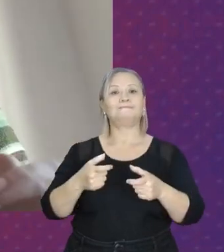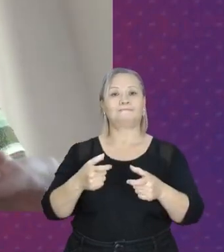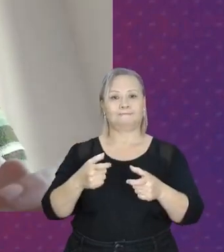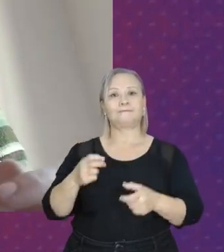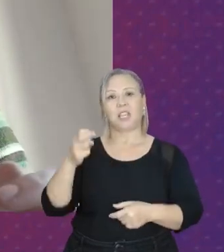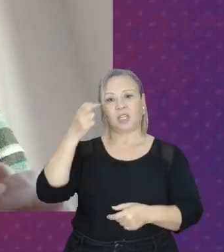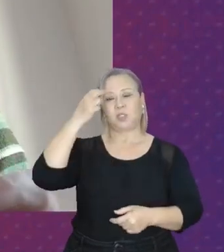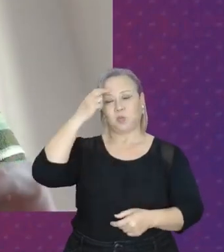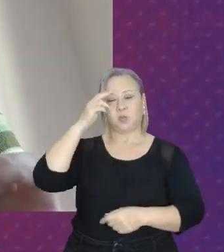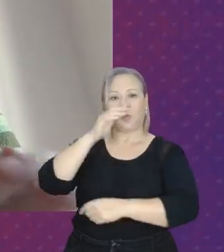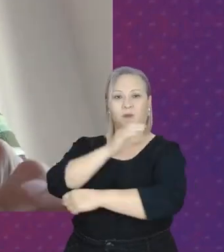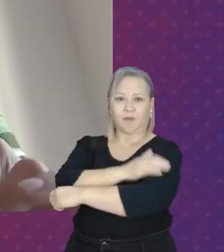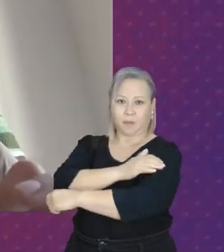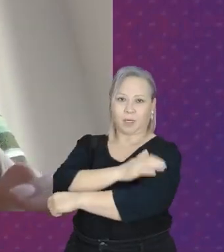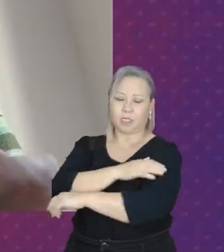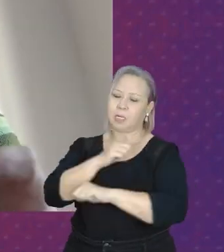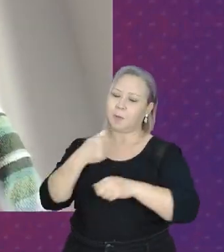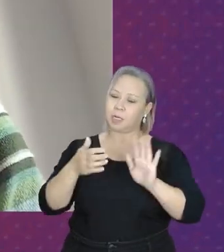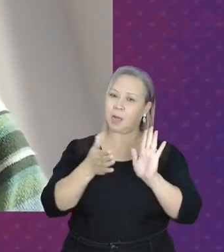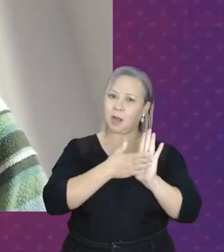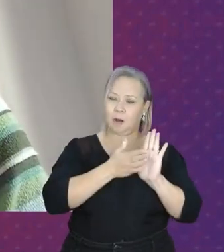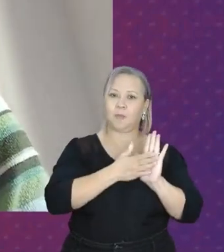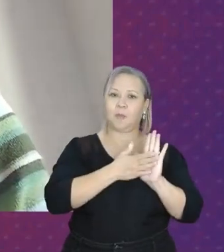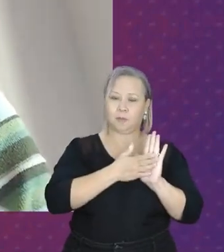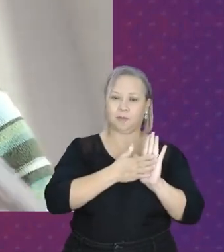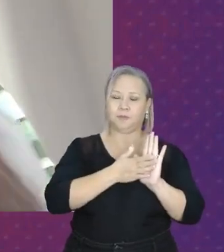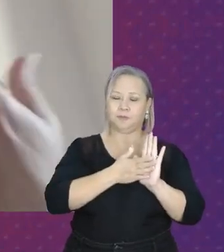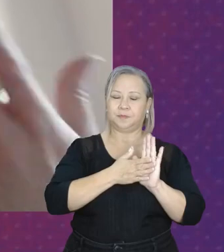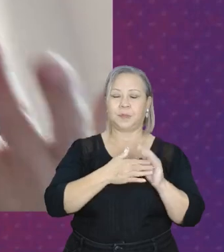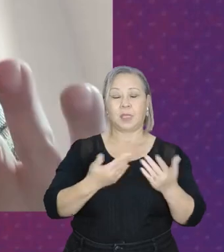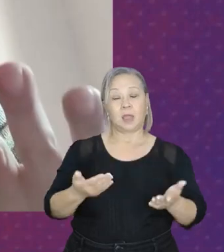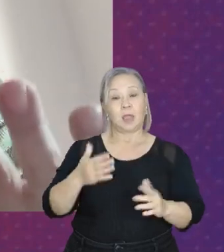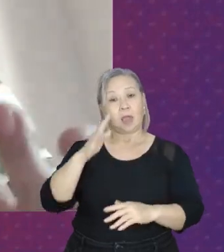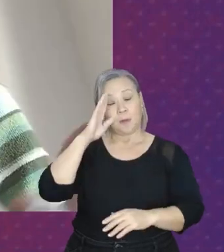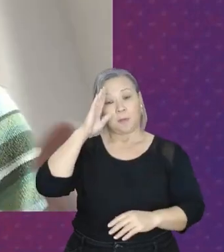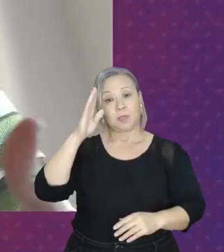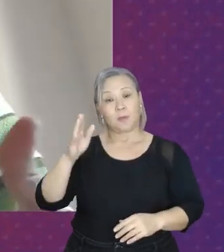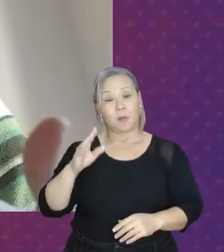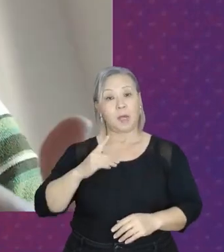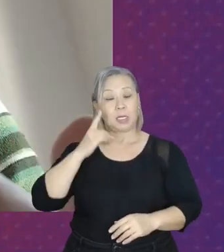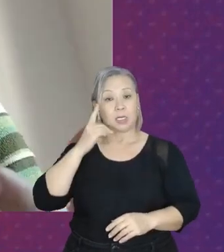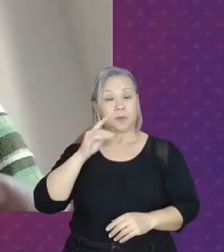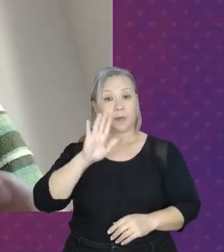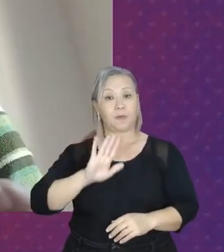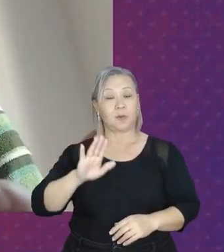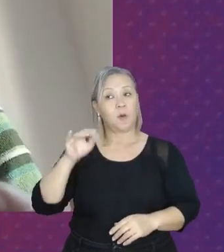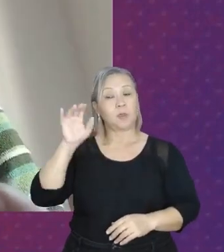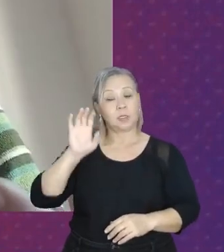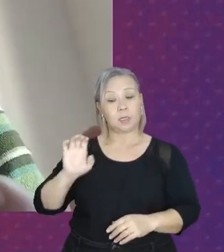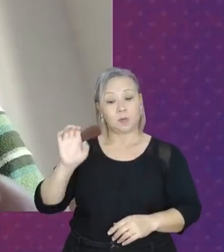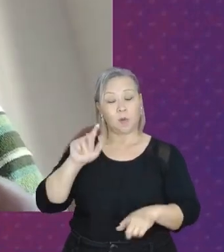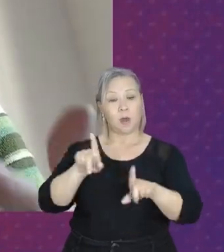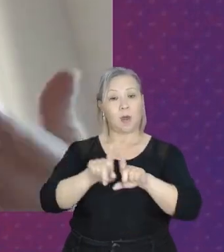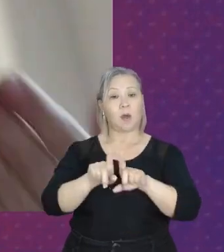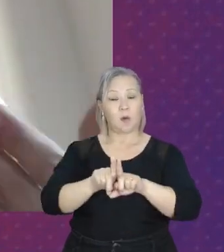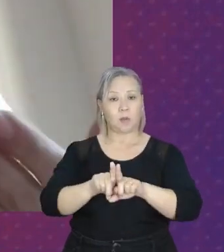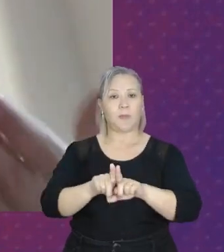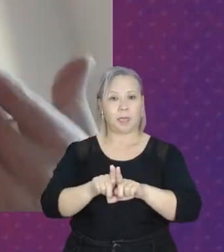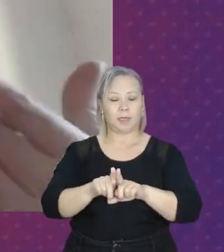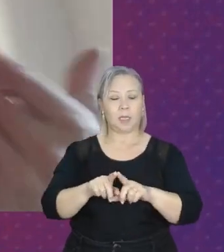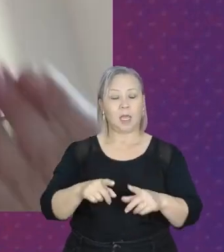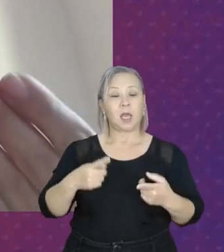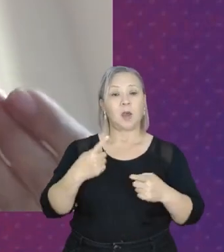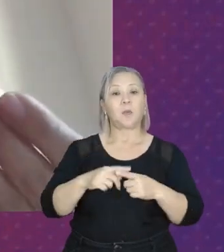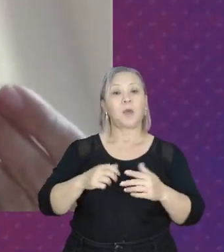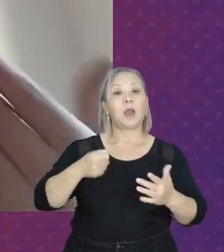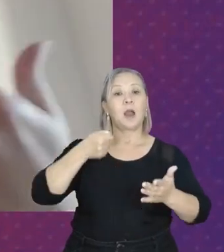bacana de pautar nas eleições, principalmente as candidatas a deputada federal, mas a estadual também, porque a luta